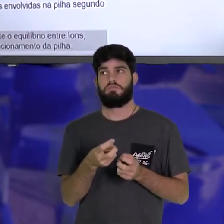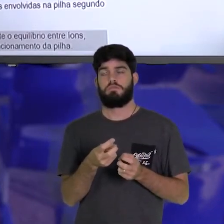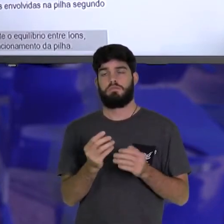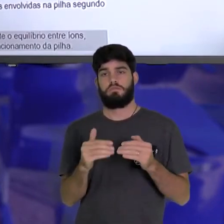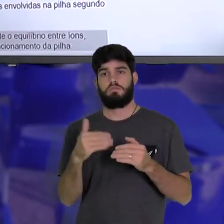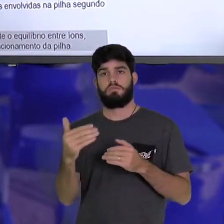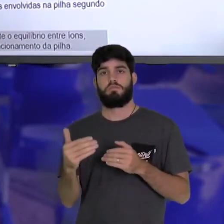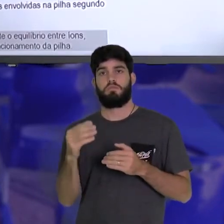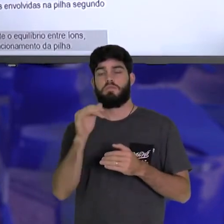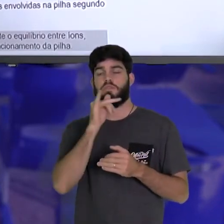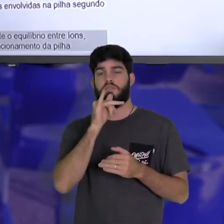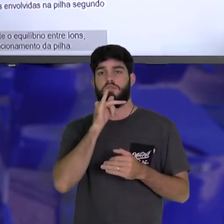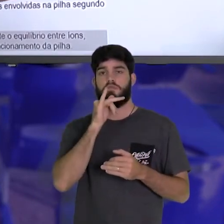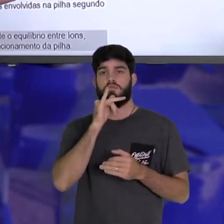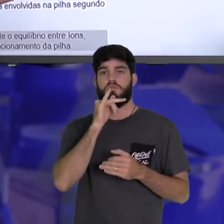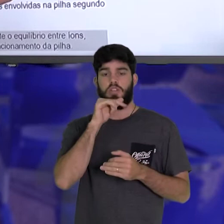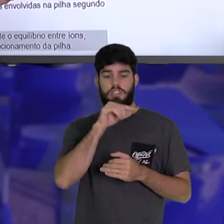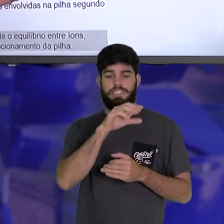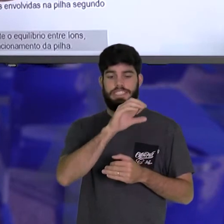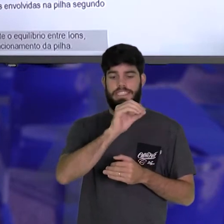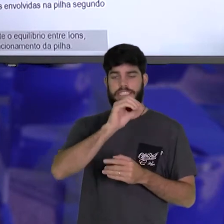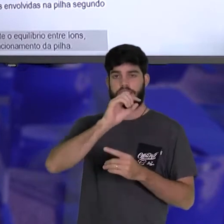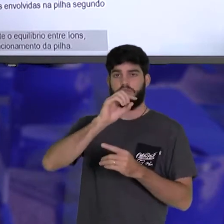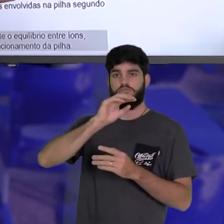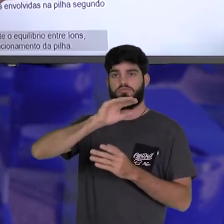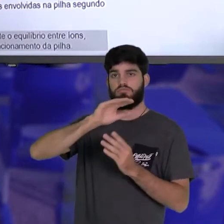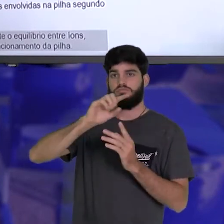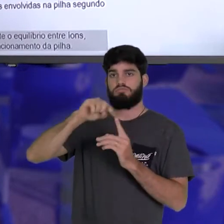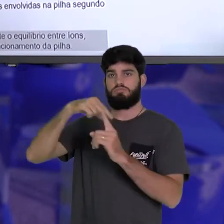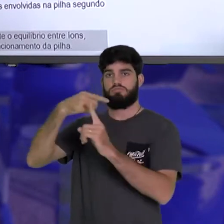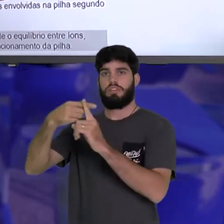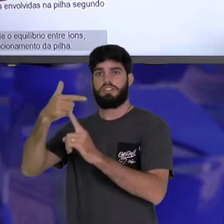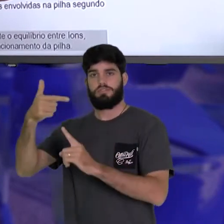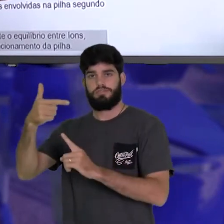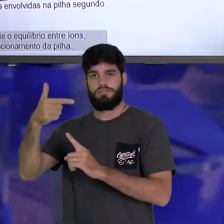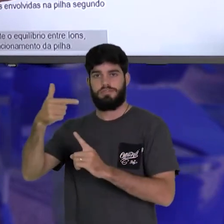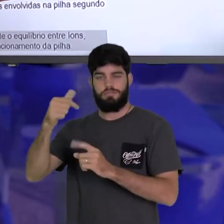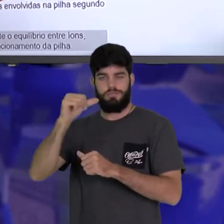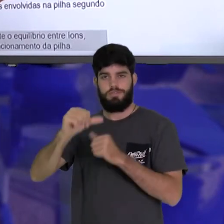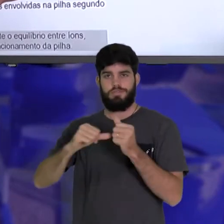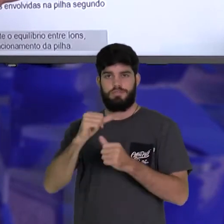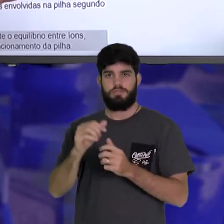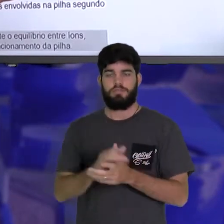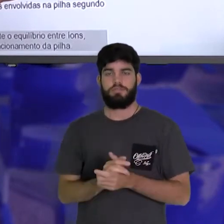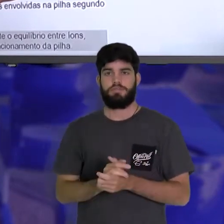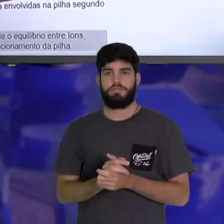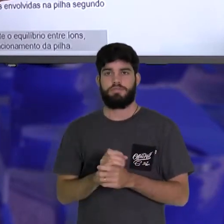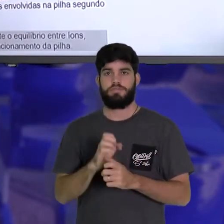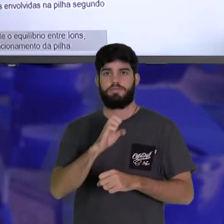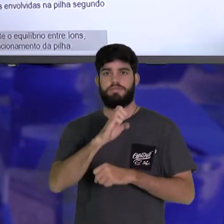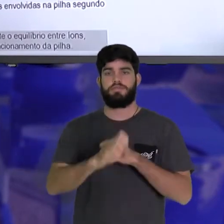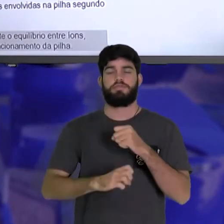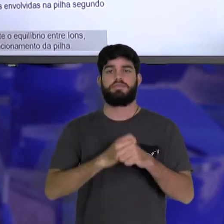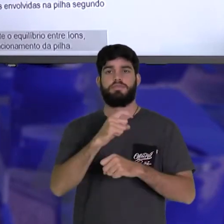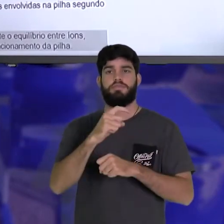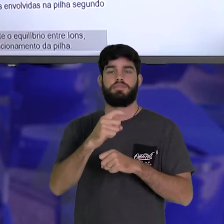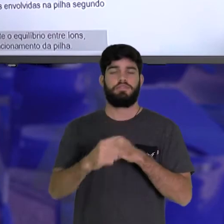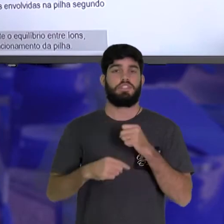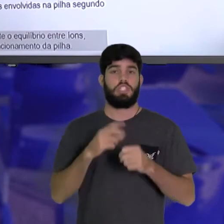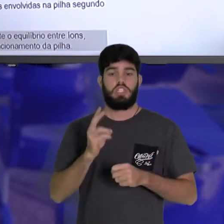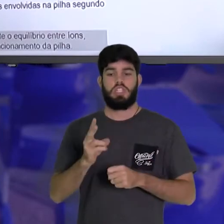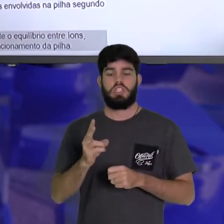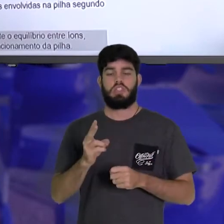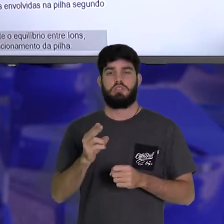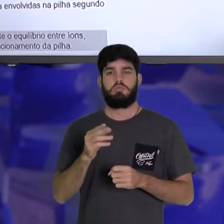nox aumentar de zero para mais dois, o elétron ser representado no lado direito. Então, quando